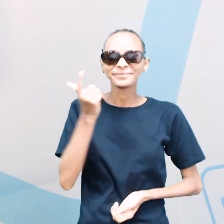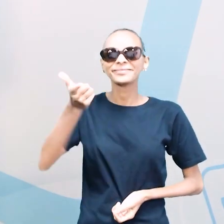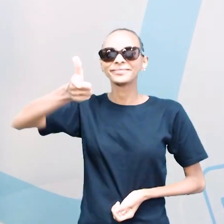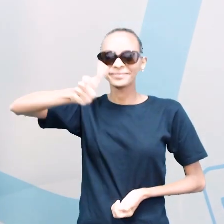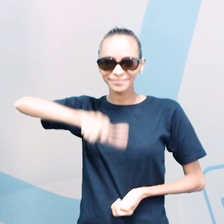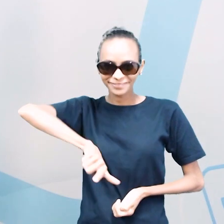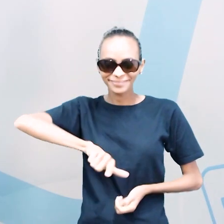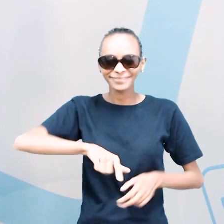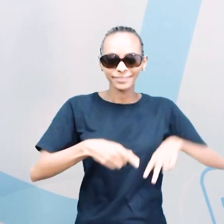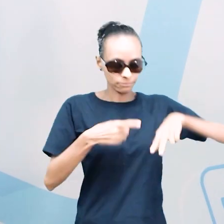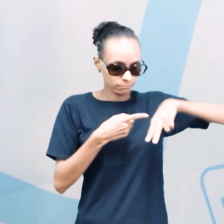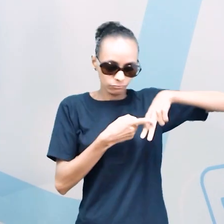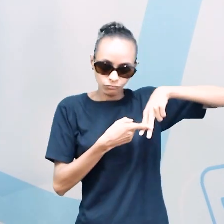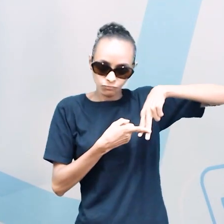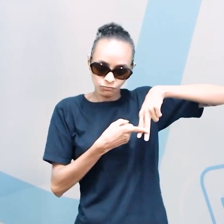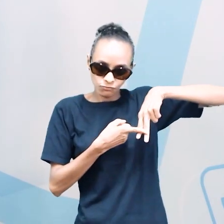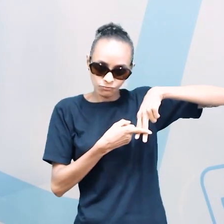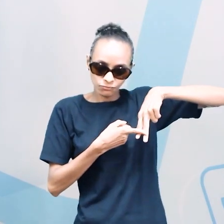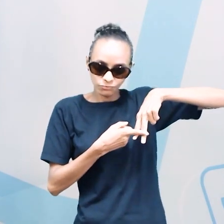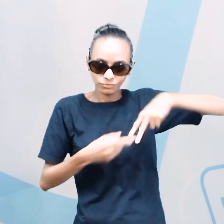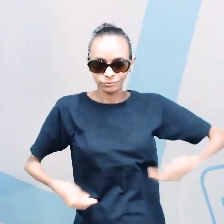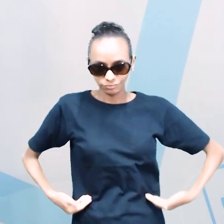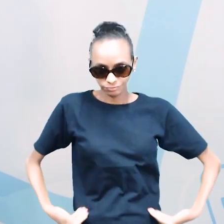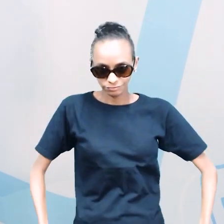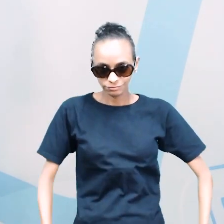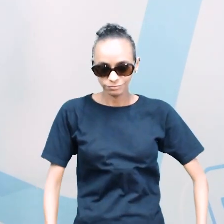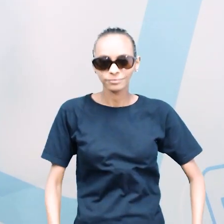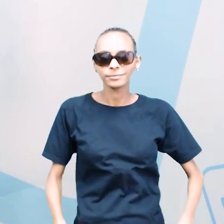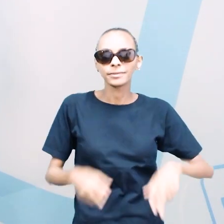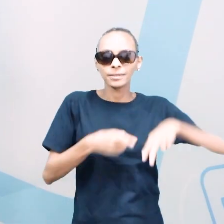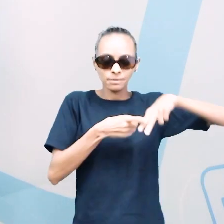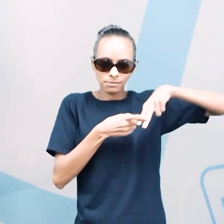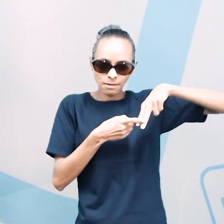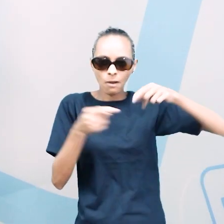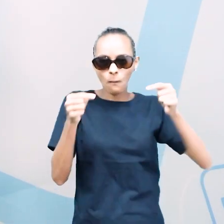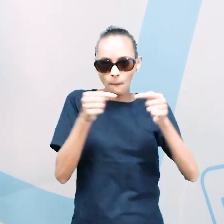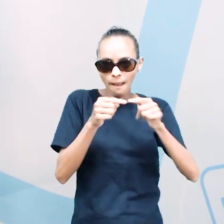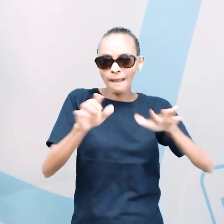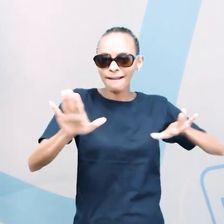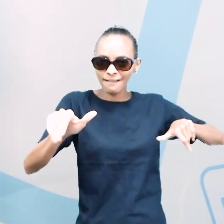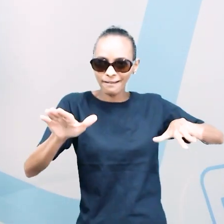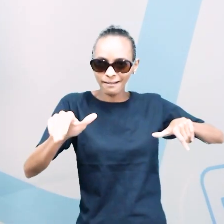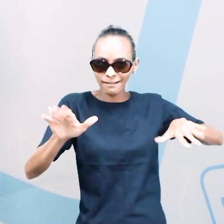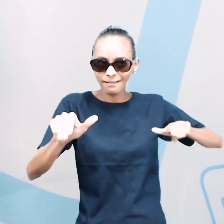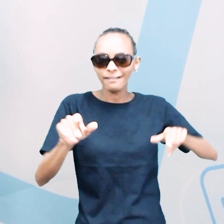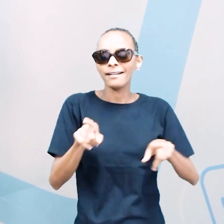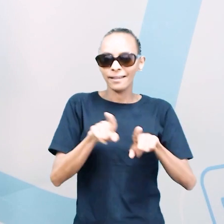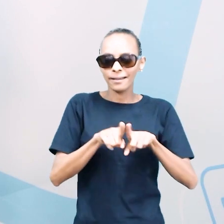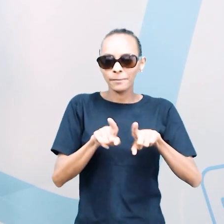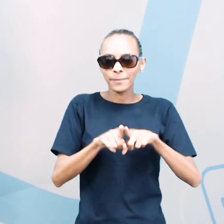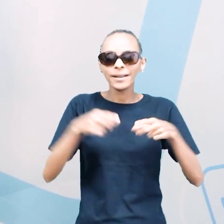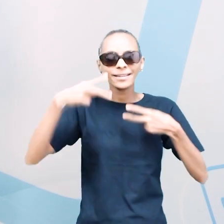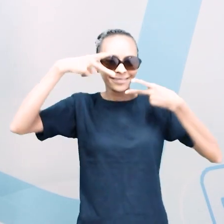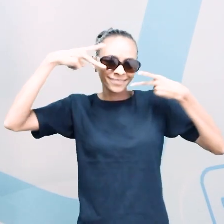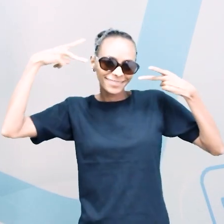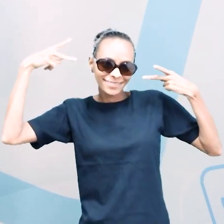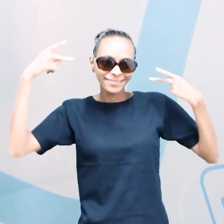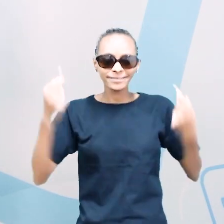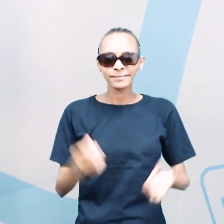Shorts, trunks, swimsuit, bikini.